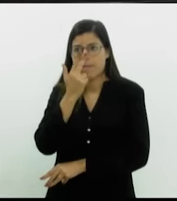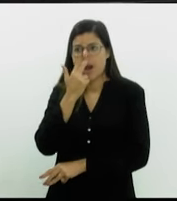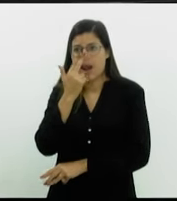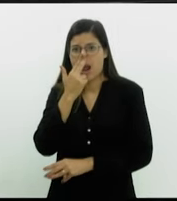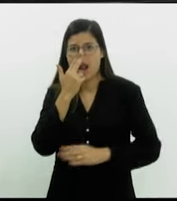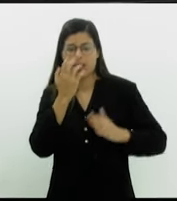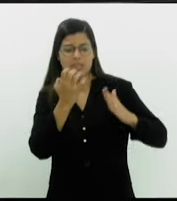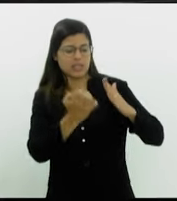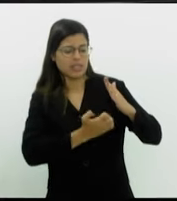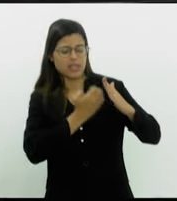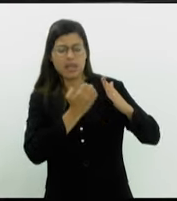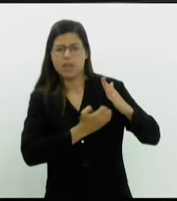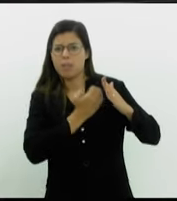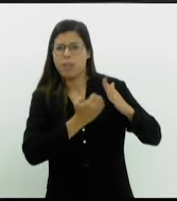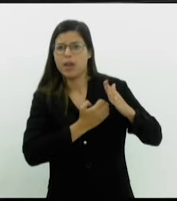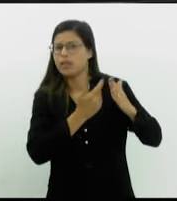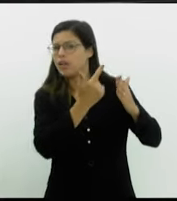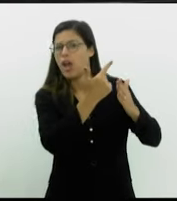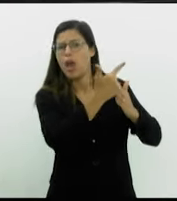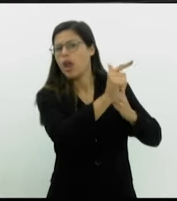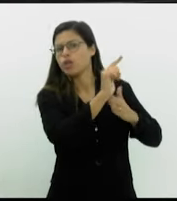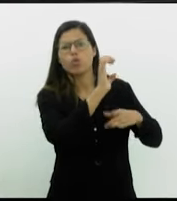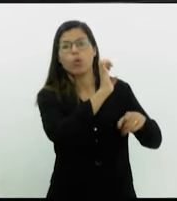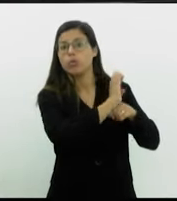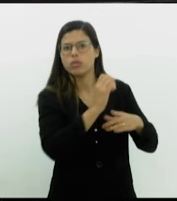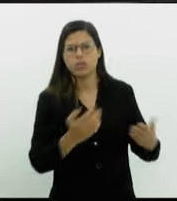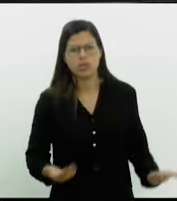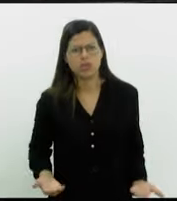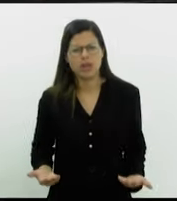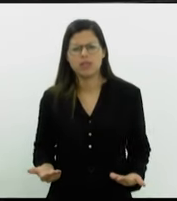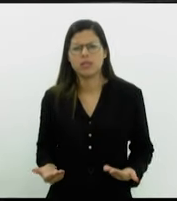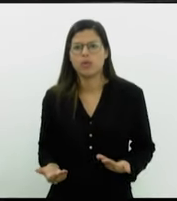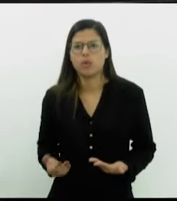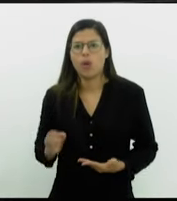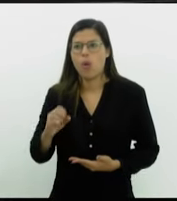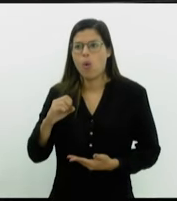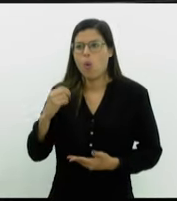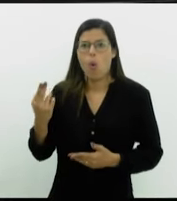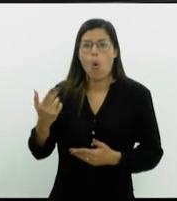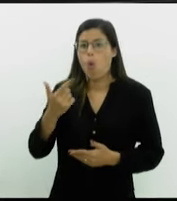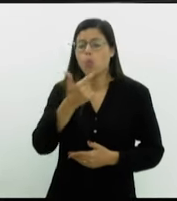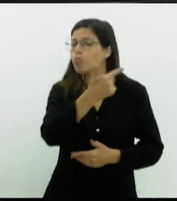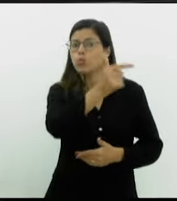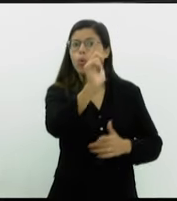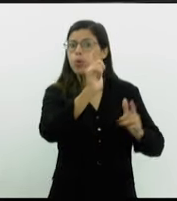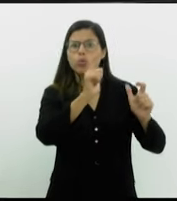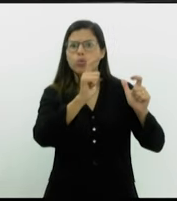outra unidade federativa ou, então, quiçá, está em outro planeta.